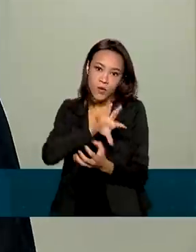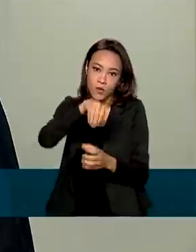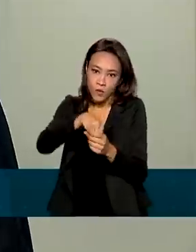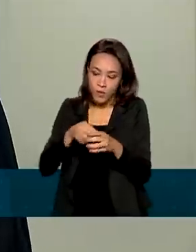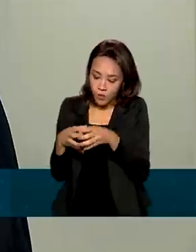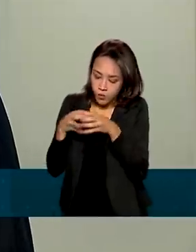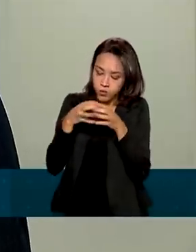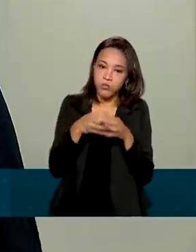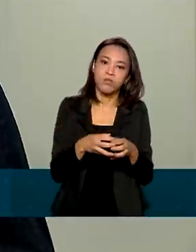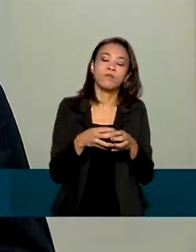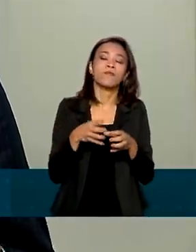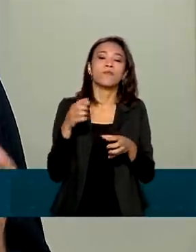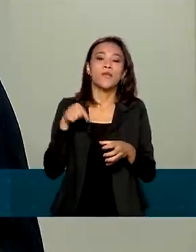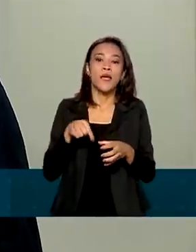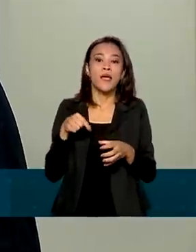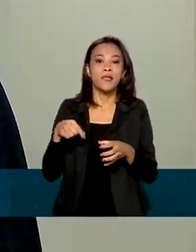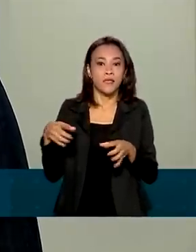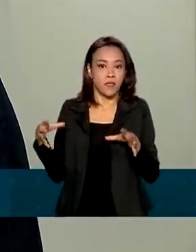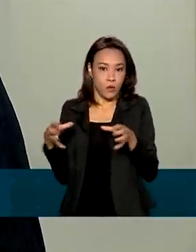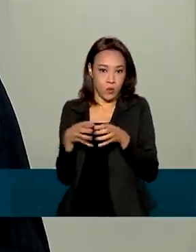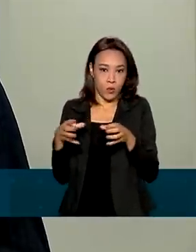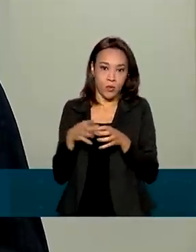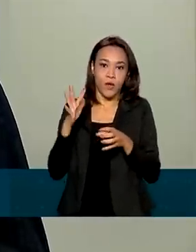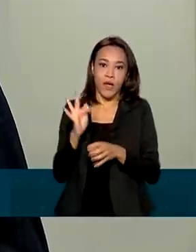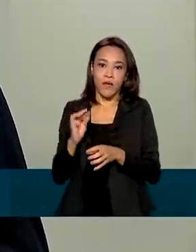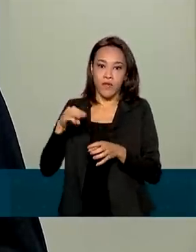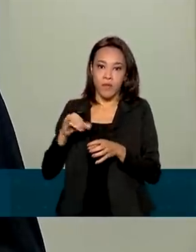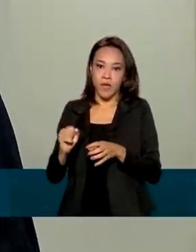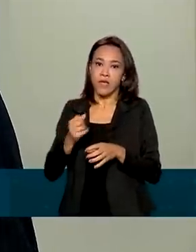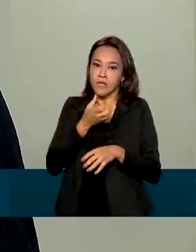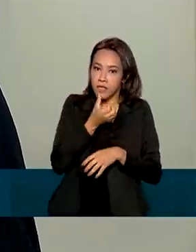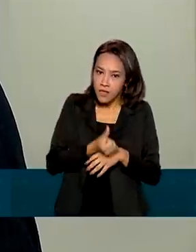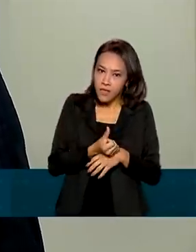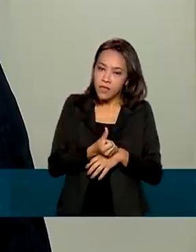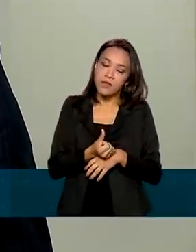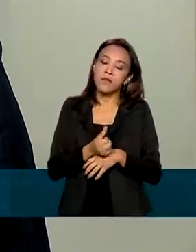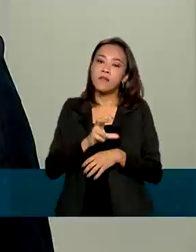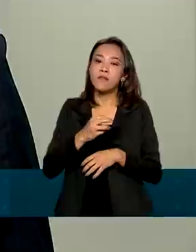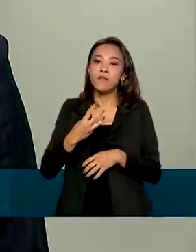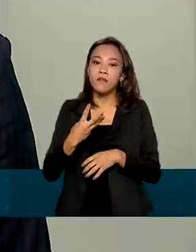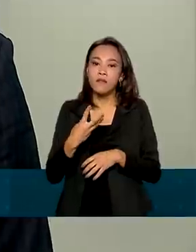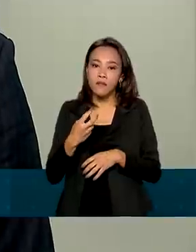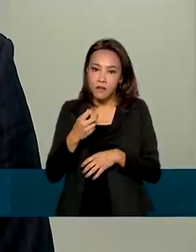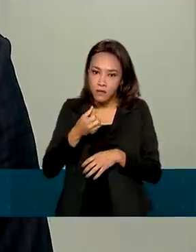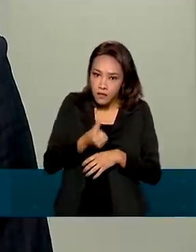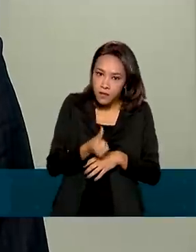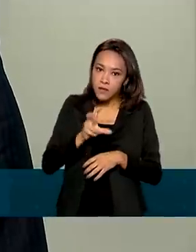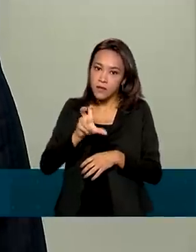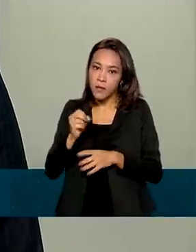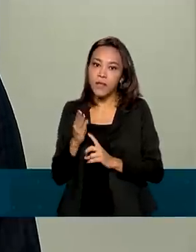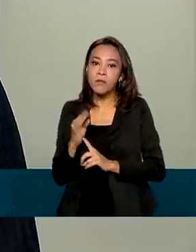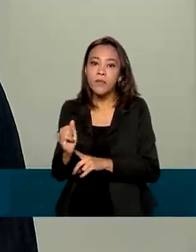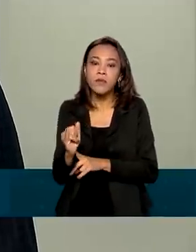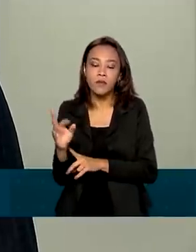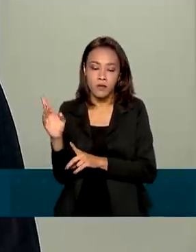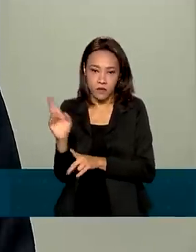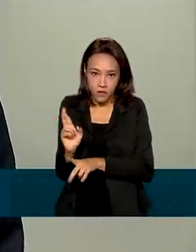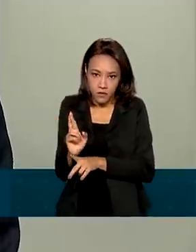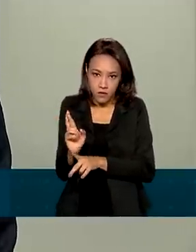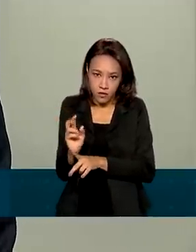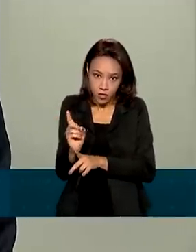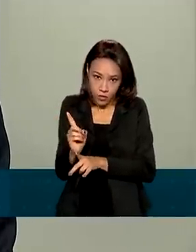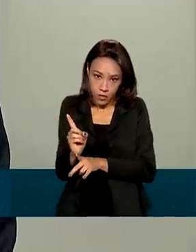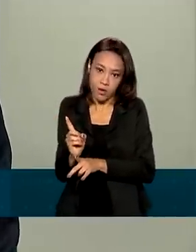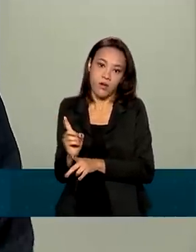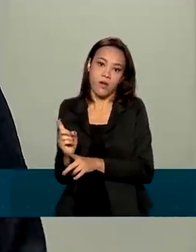A proposta do FMI vem dentro de um pacote maior de 650 bilhões de dólares de auxiliar os países de desenvolvimento no combate